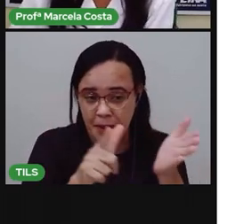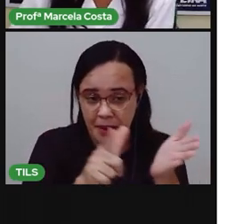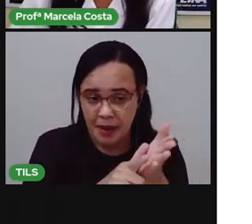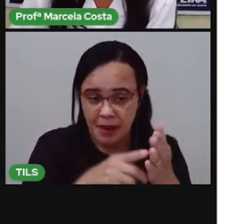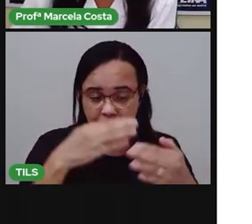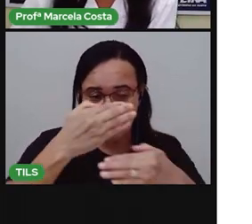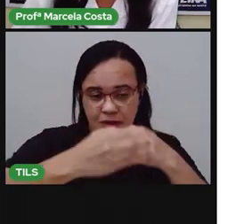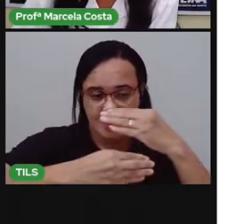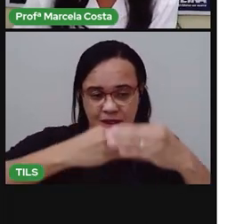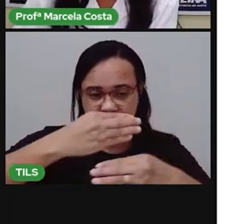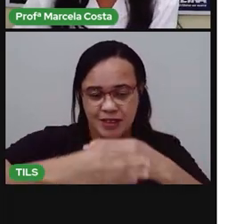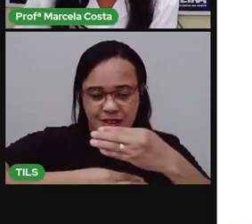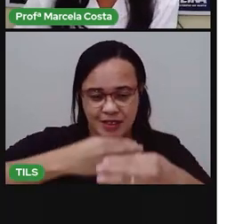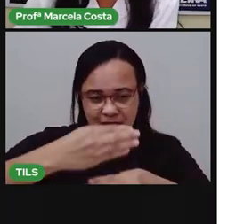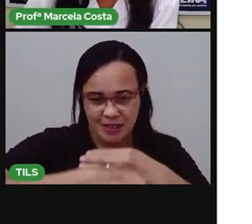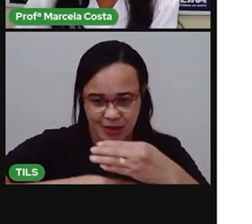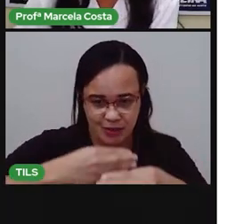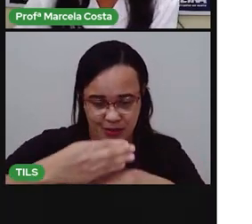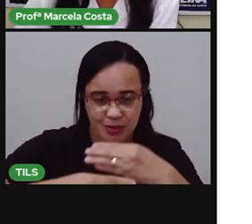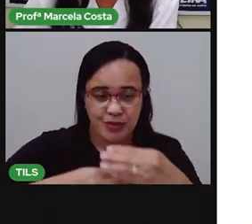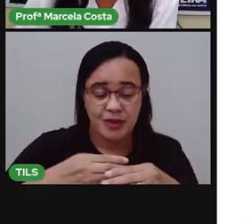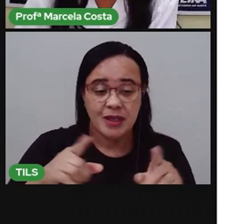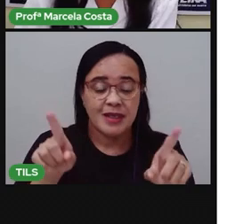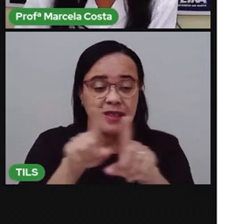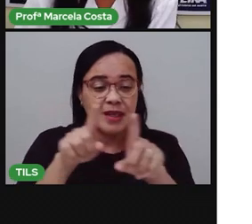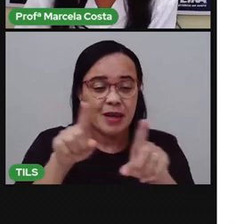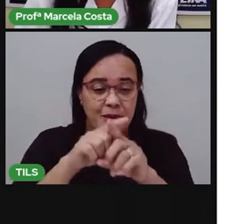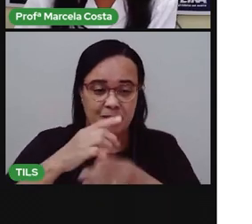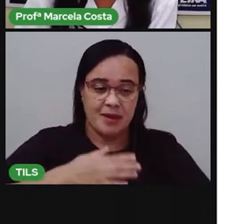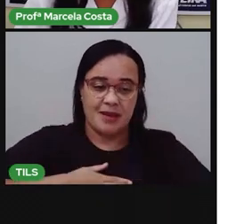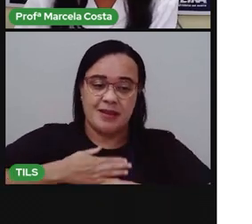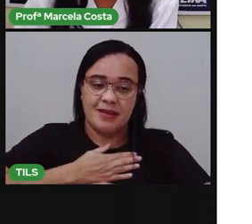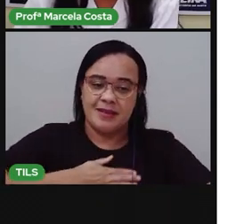Vou ter também sabonete. Ó.